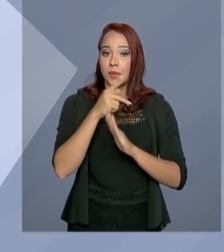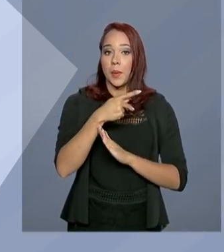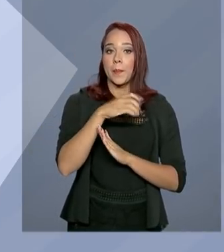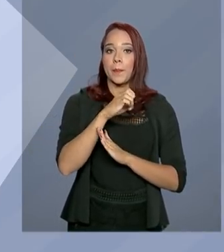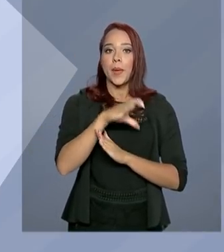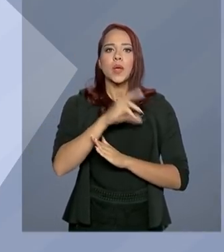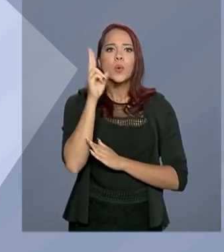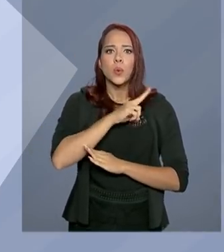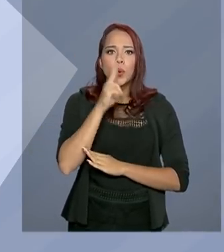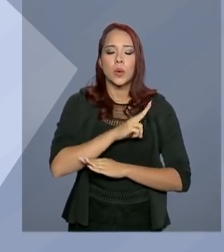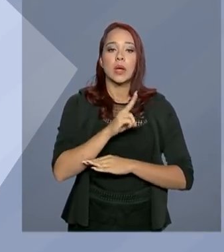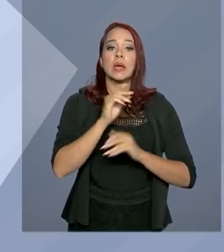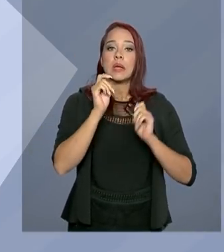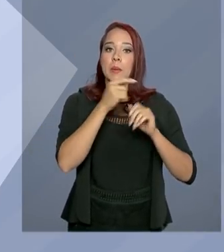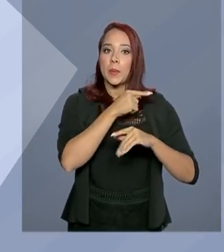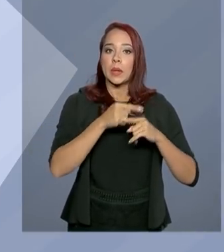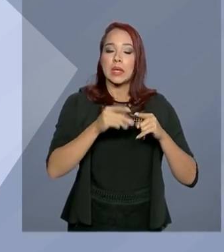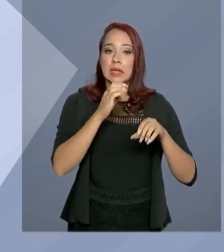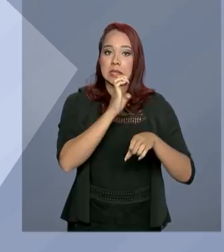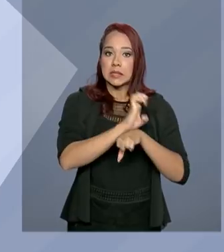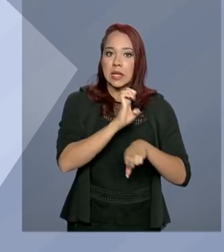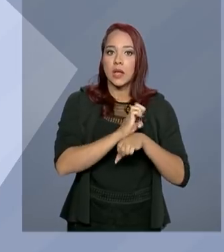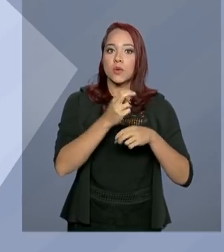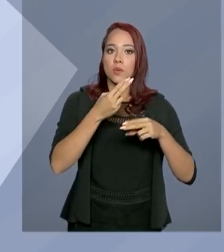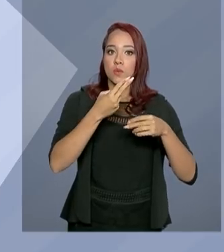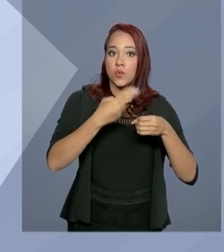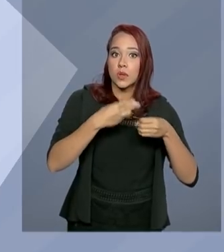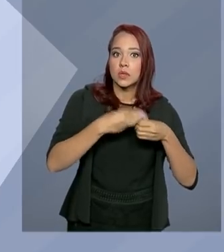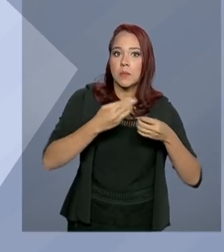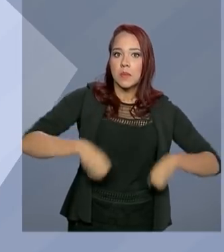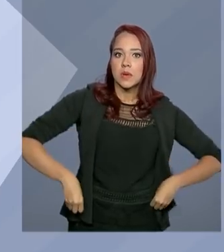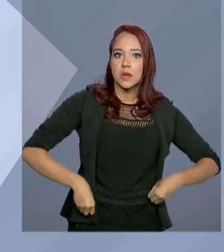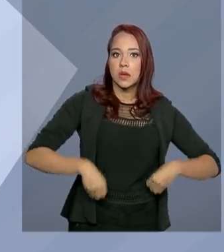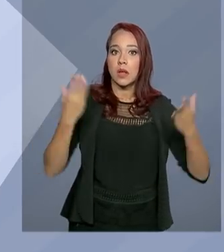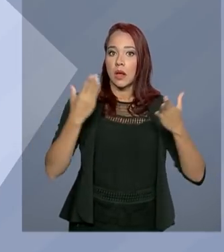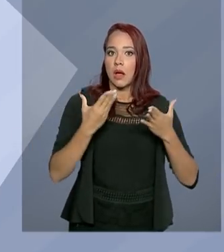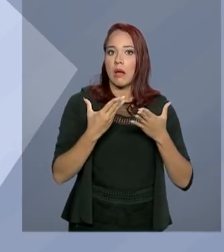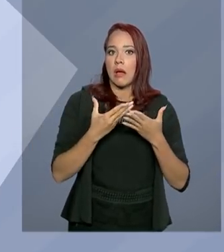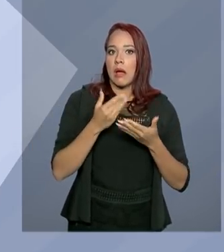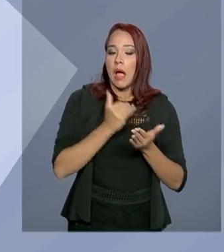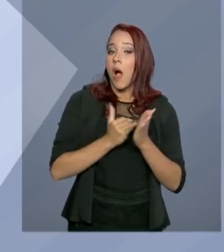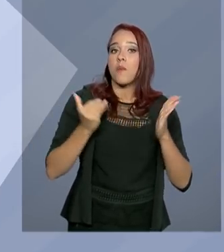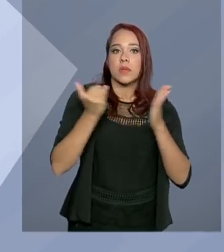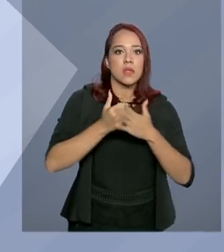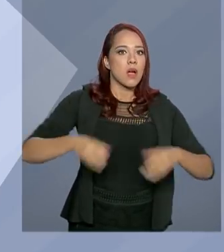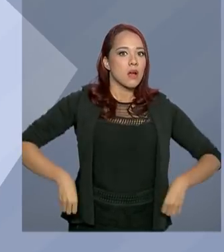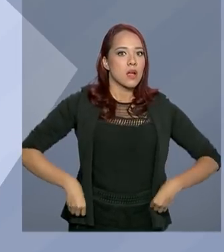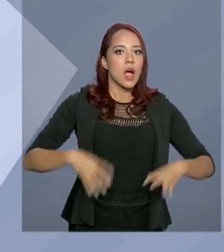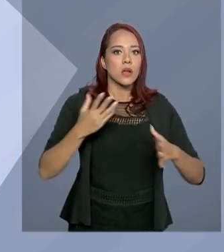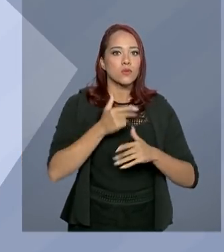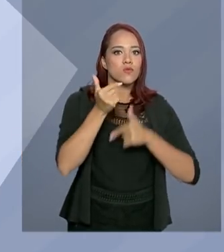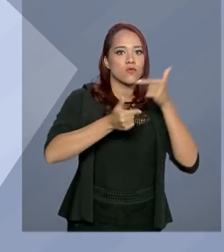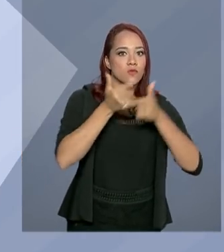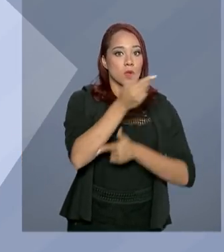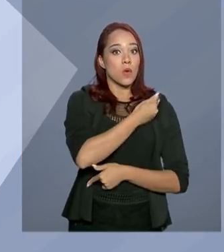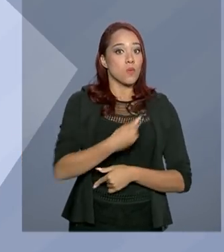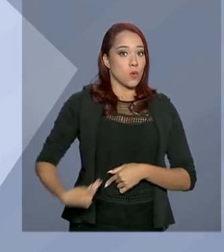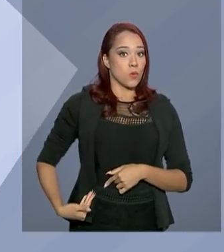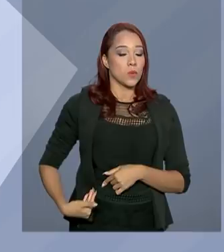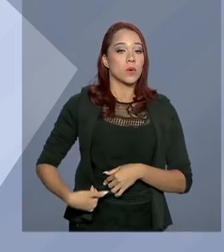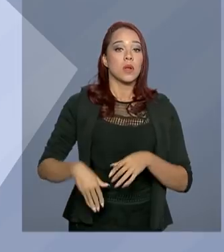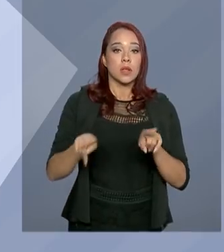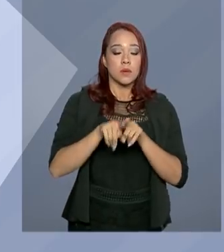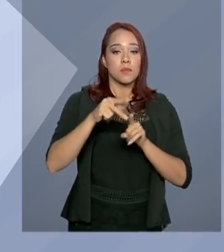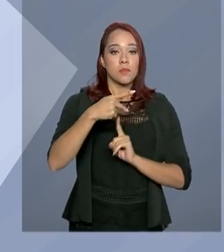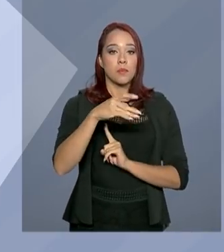que proíbe estados e municípios endividados de criarem despesas obrigatórias e aumentarem gastos com os funcionários públicos. E